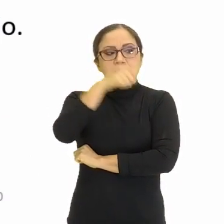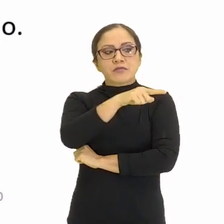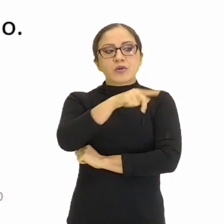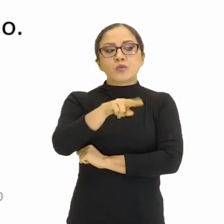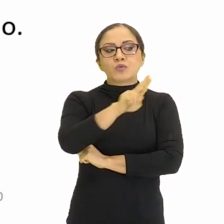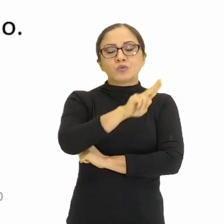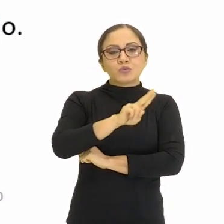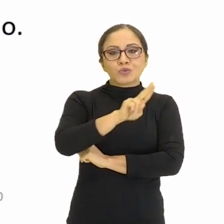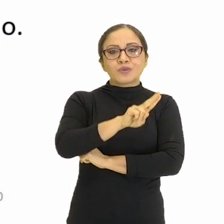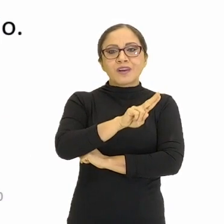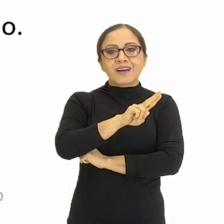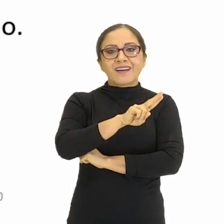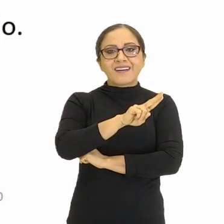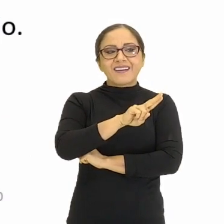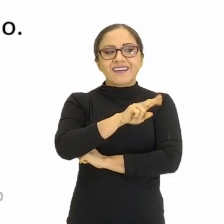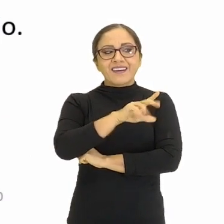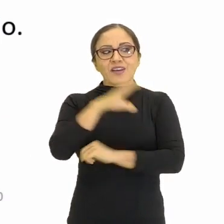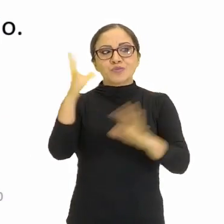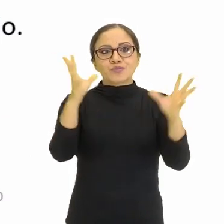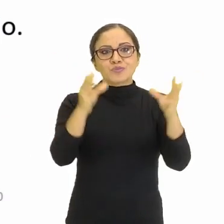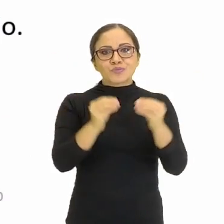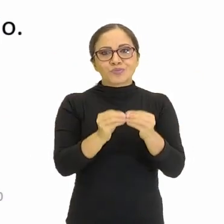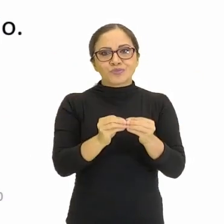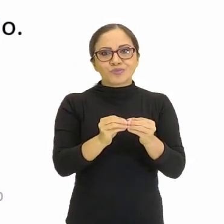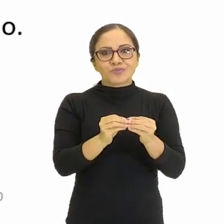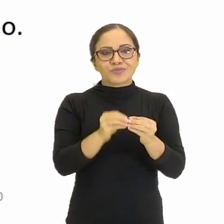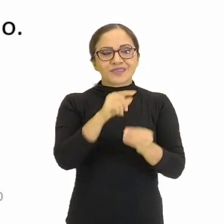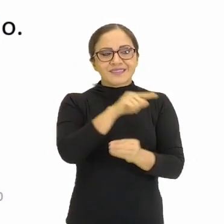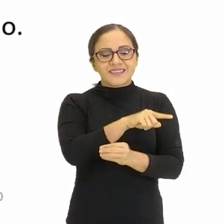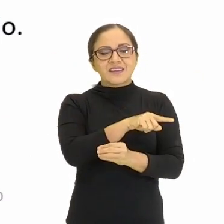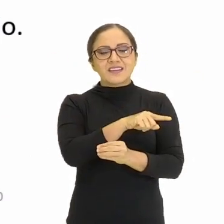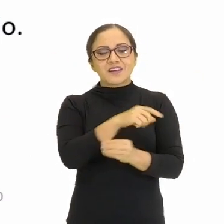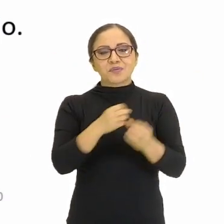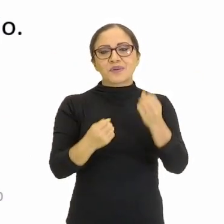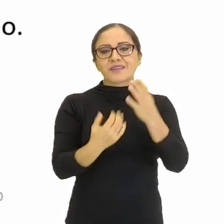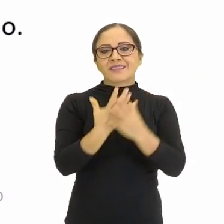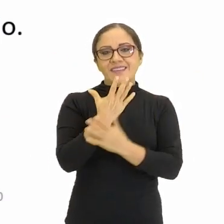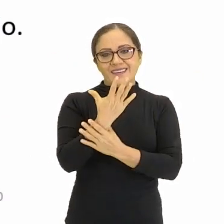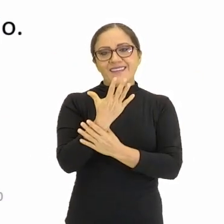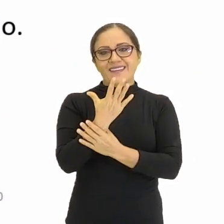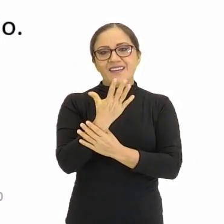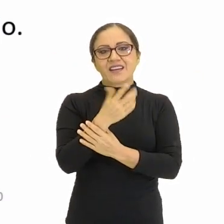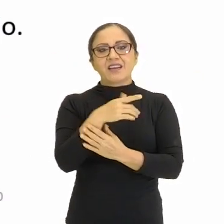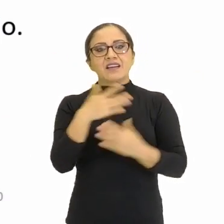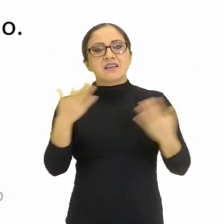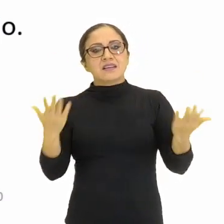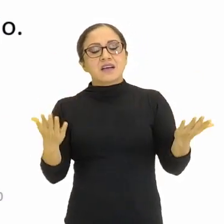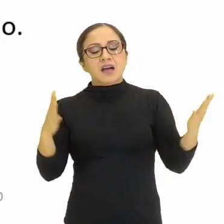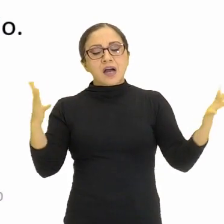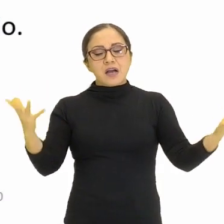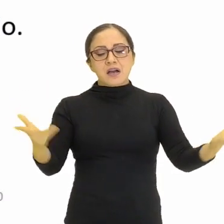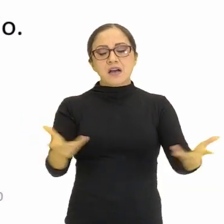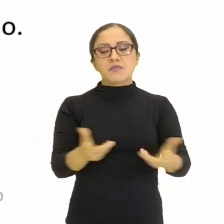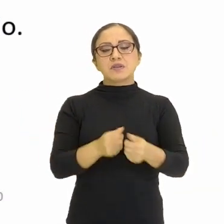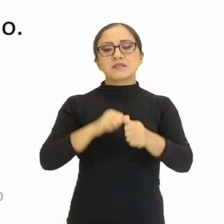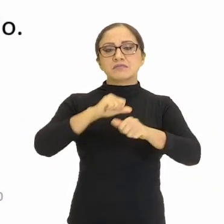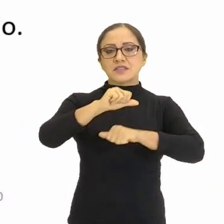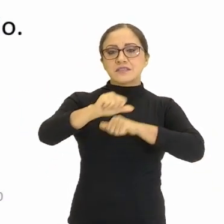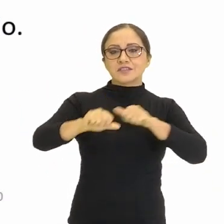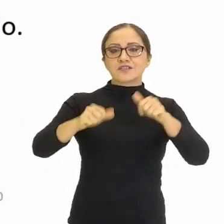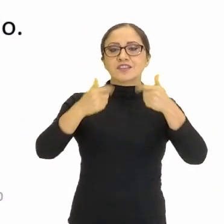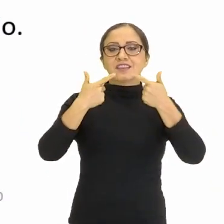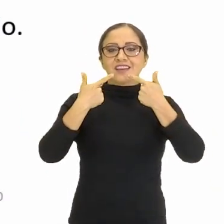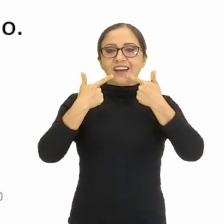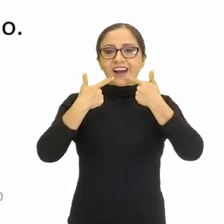para desenvolver a sua síntese. O aluno usa a sua ideia para fazer essa síntese, tá? A habilidade de transformar a linguagem